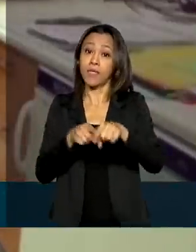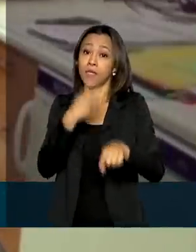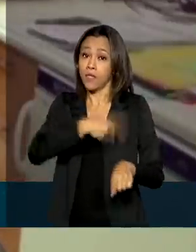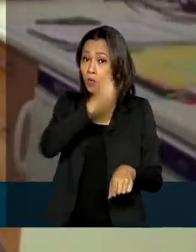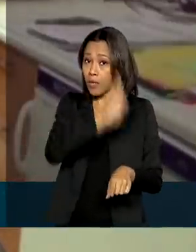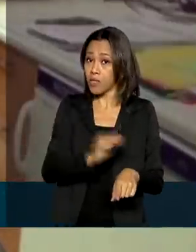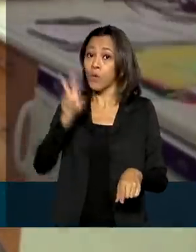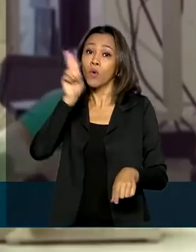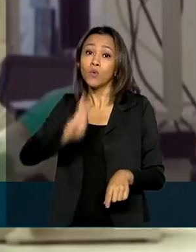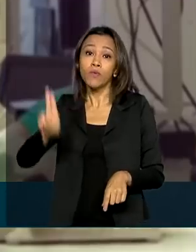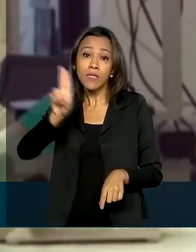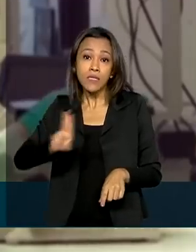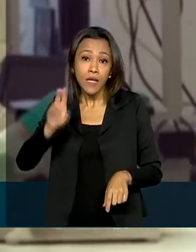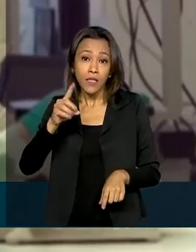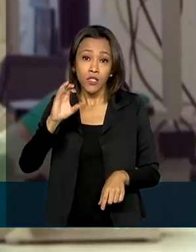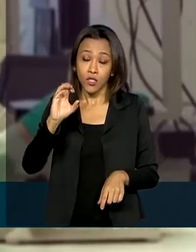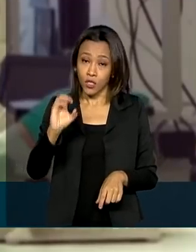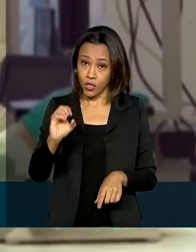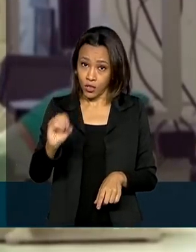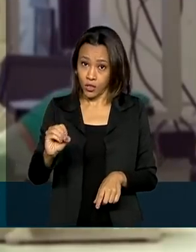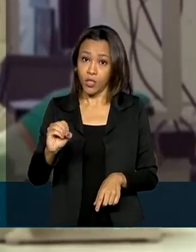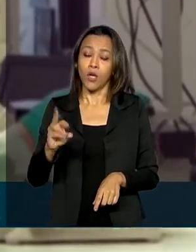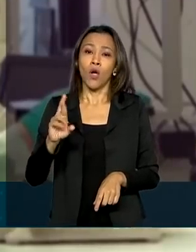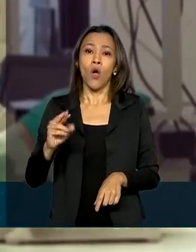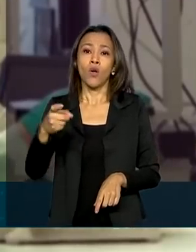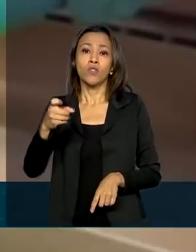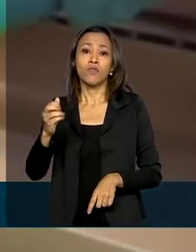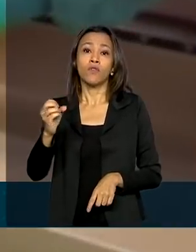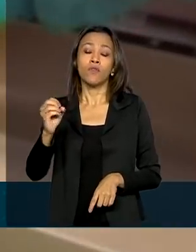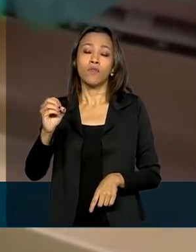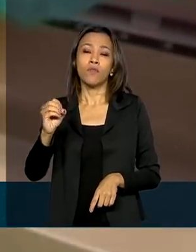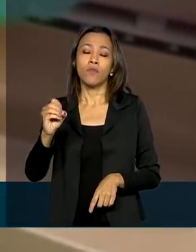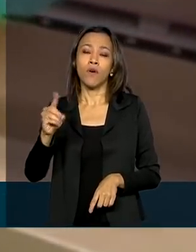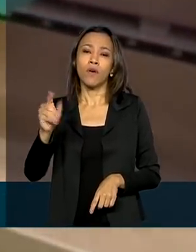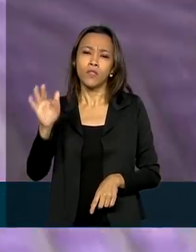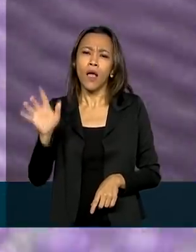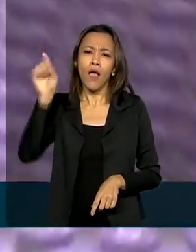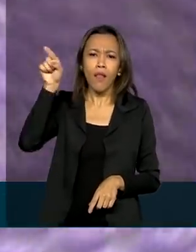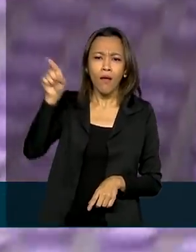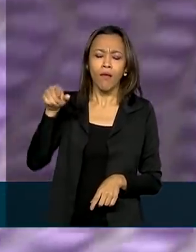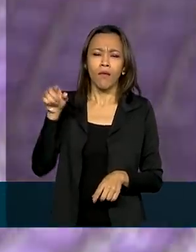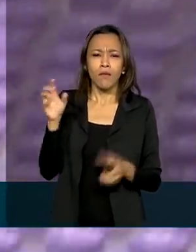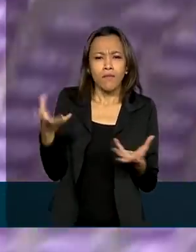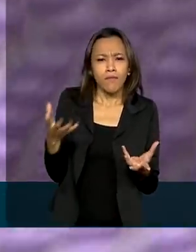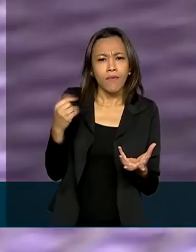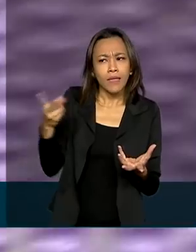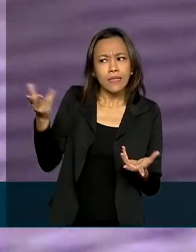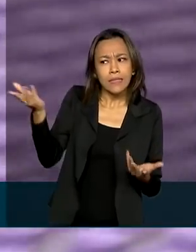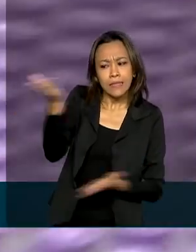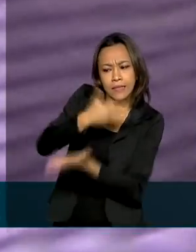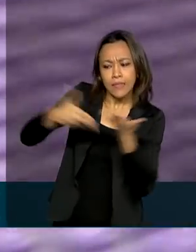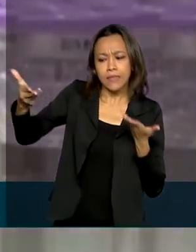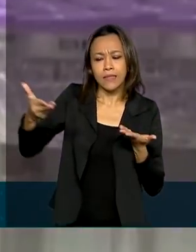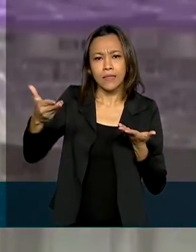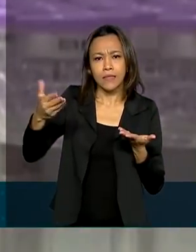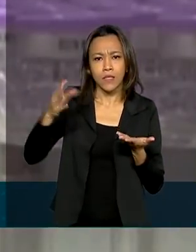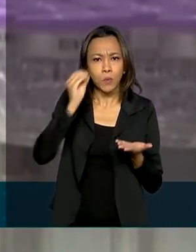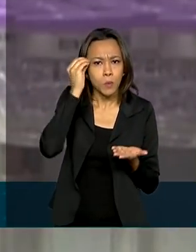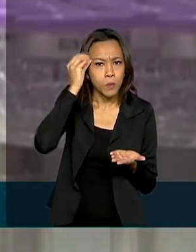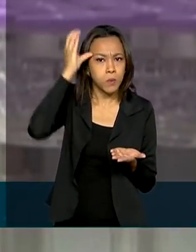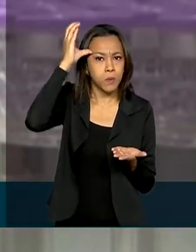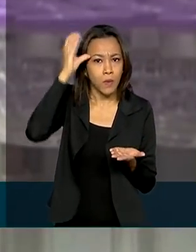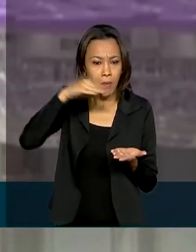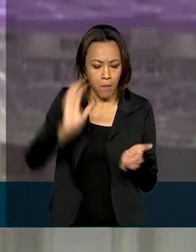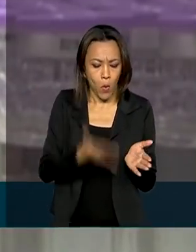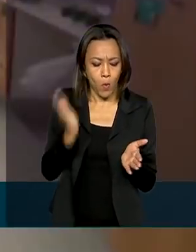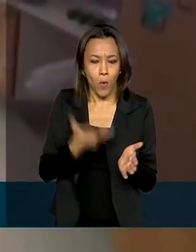prevê a distribuição da vacina pelo Sistema Único de Saúde, além de transferência de tecnologia para a produção